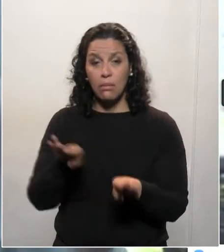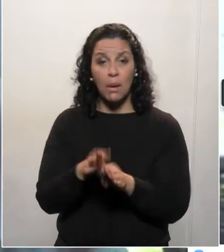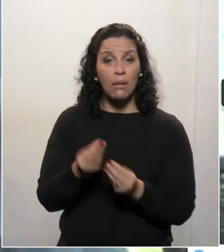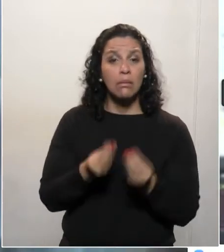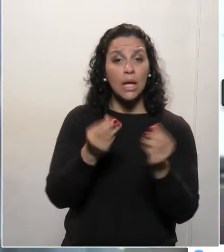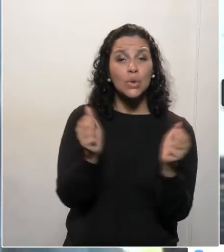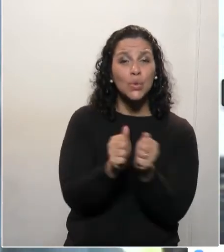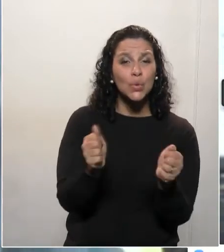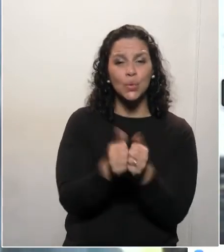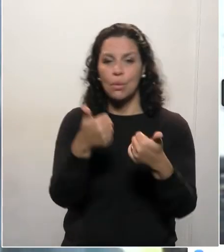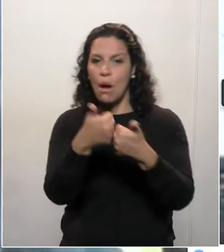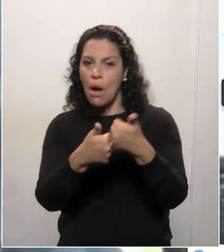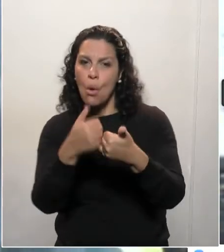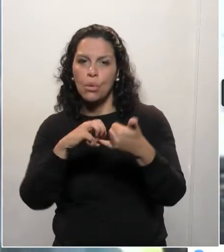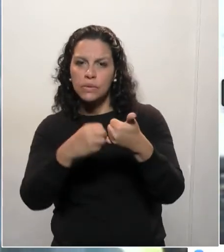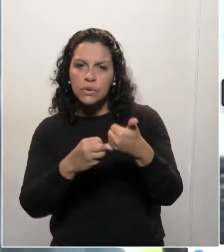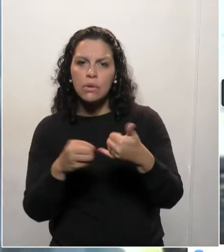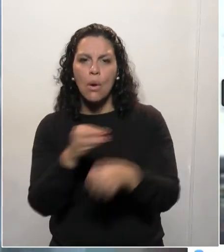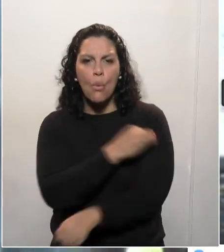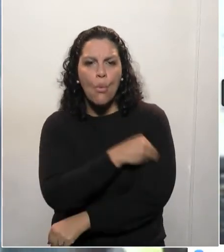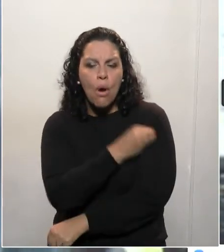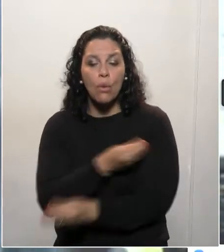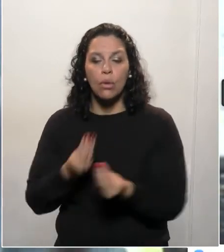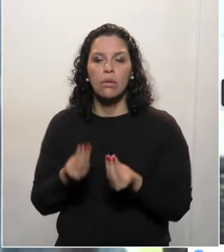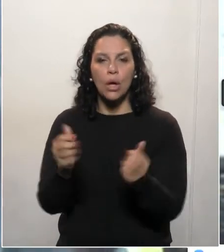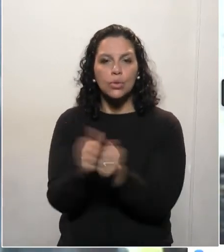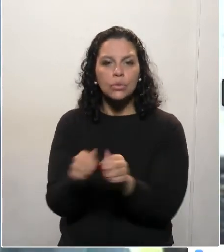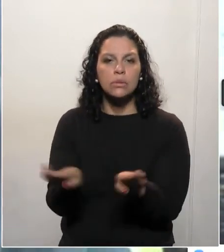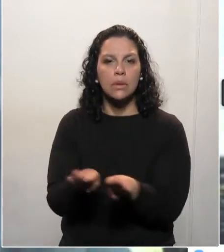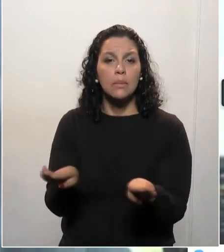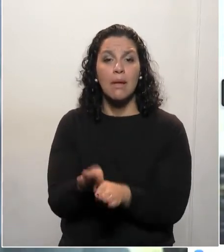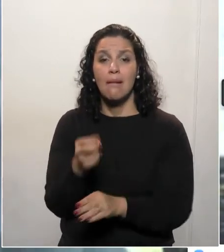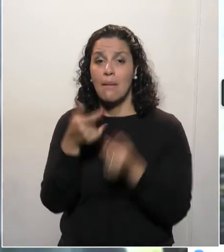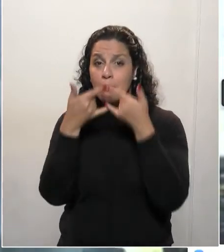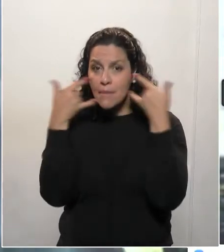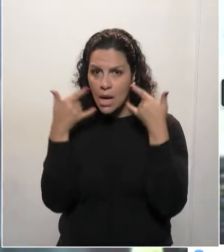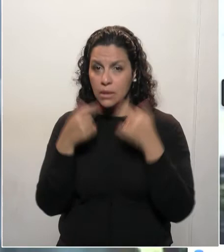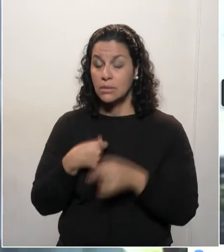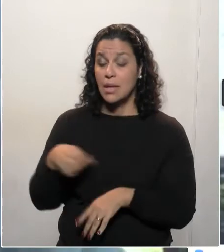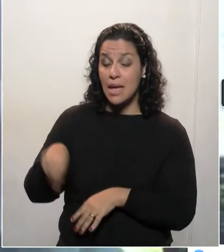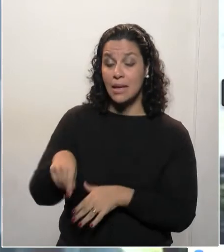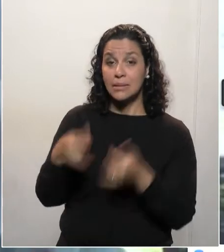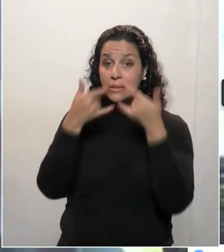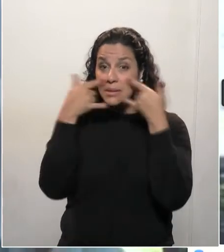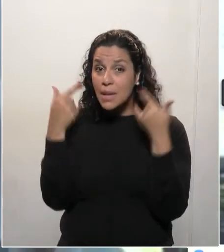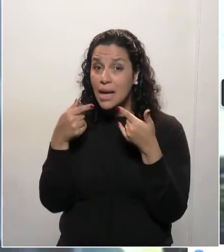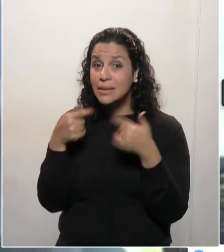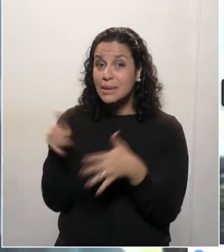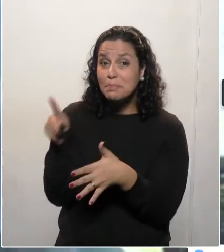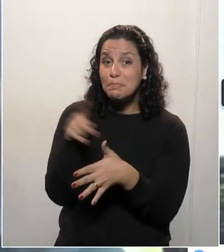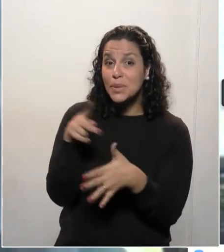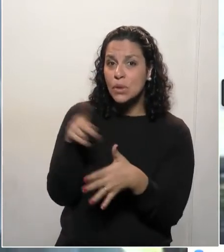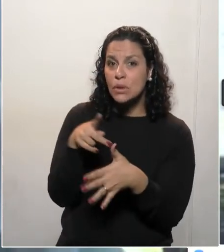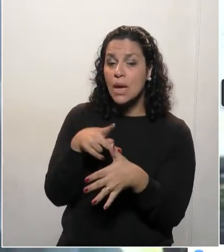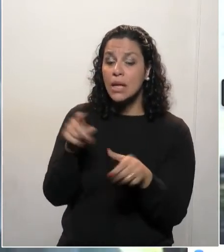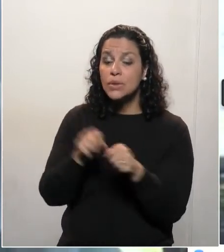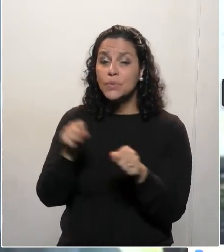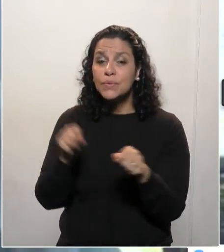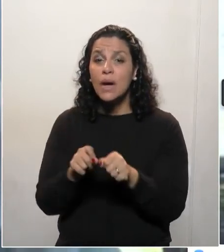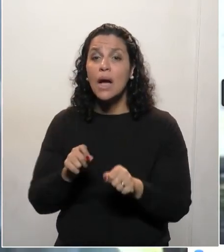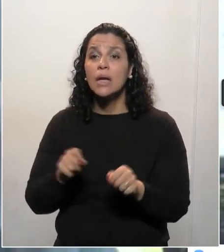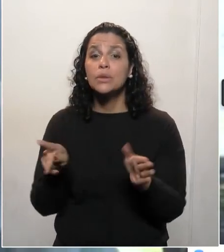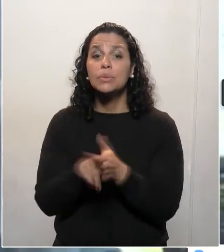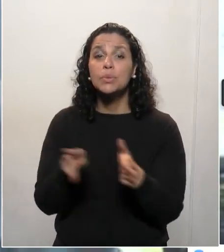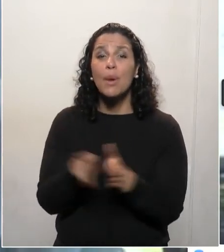máscaras façam parte da cesta e que preferencialmente essas máscaras sejam confeccionadas